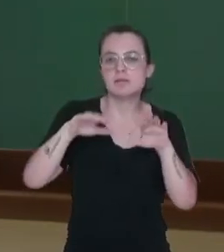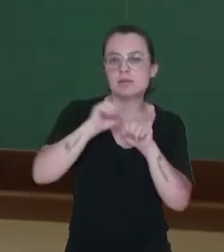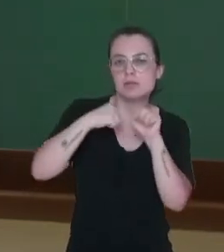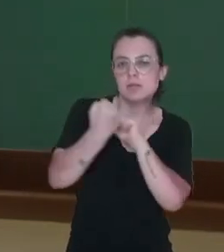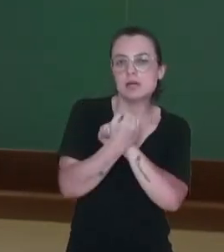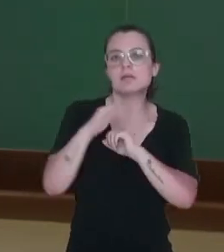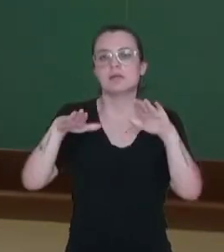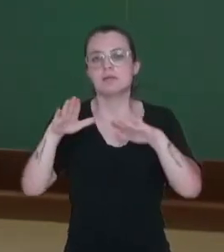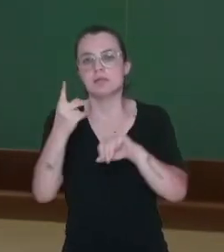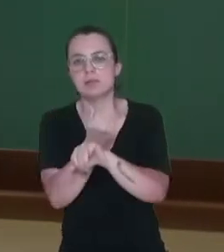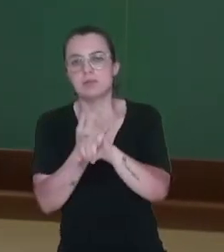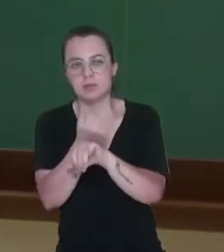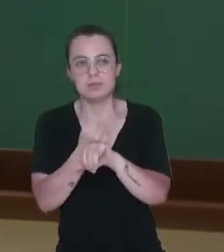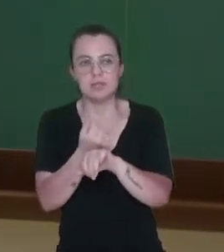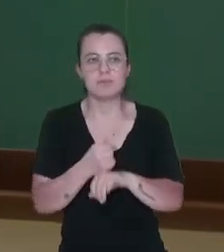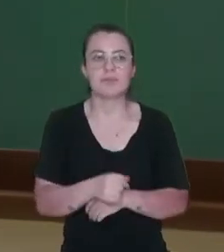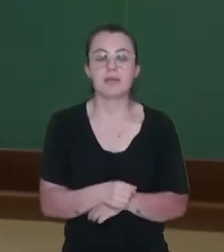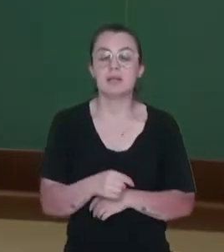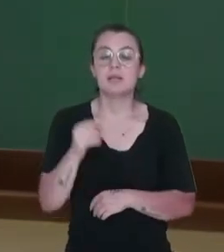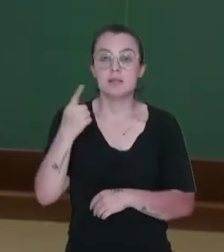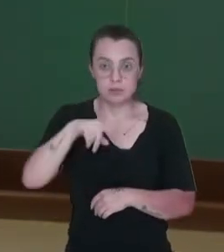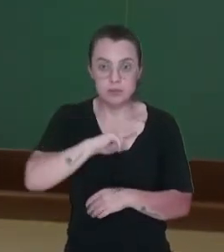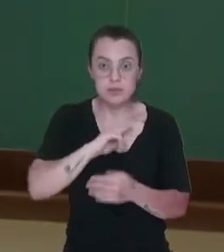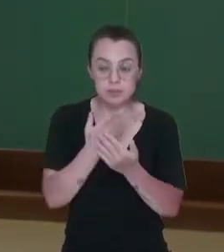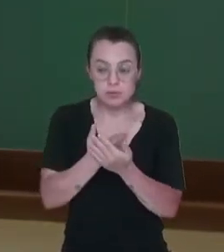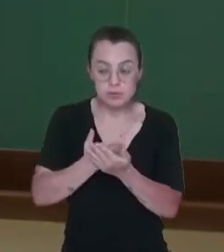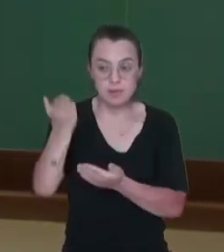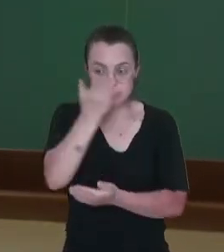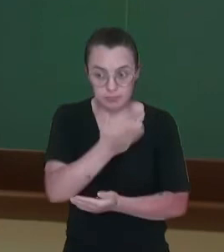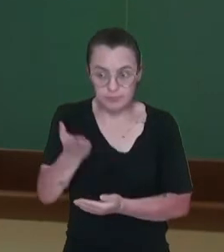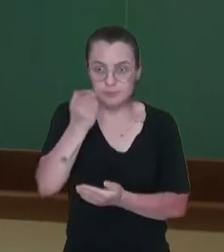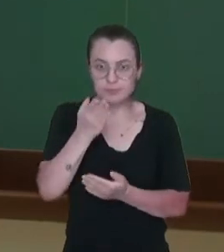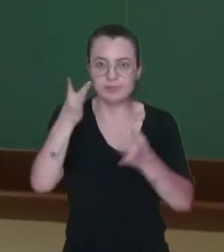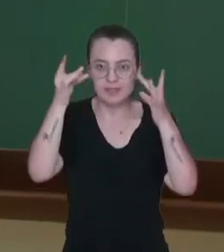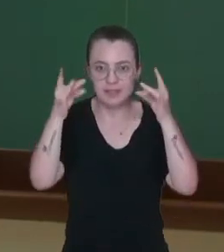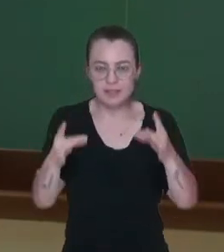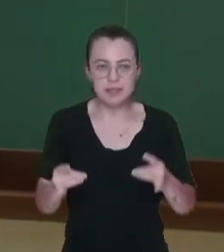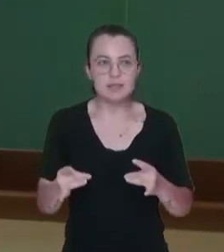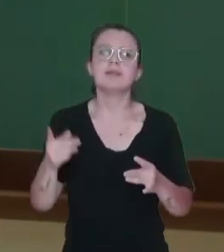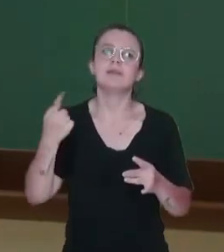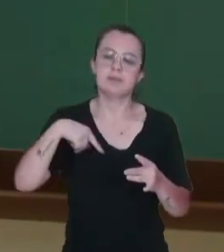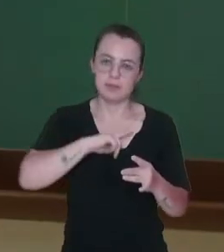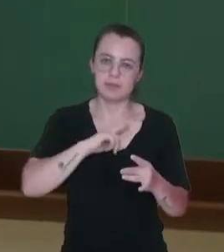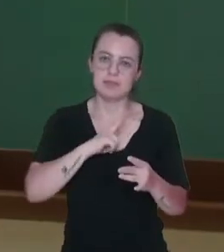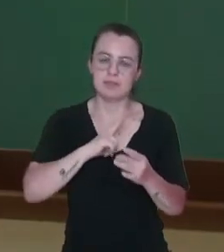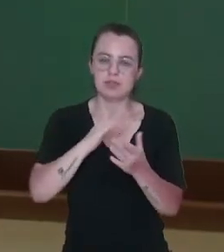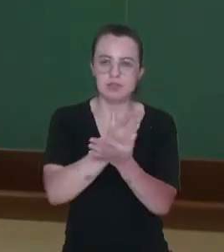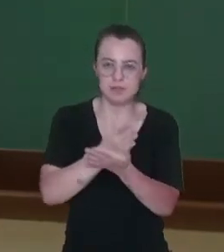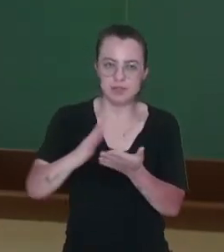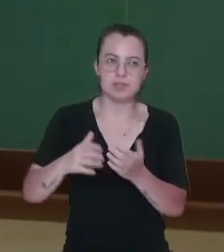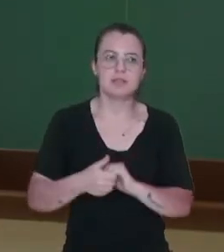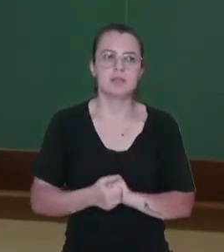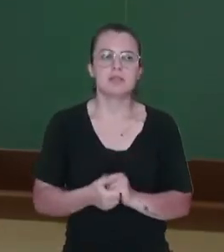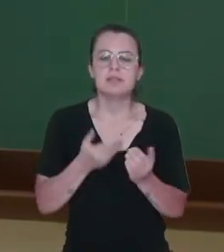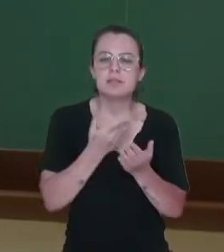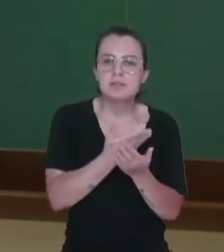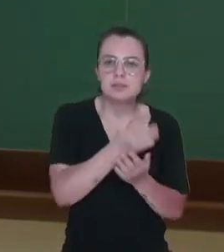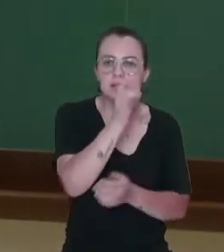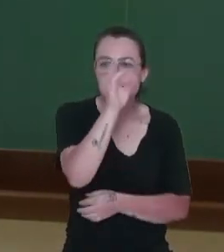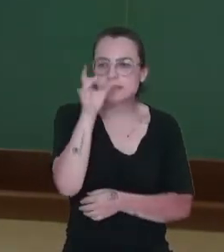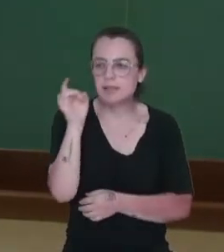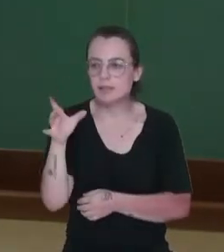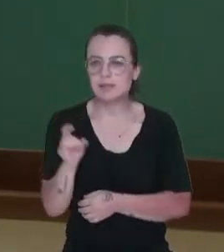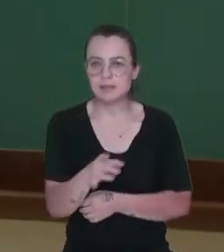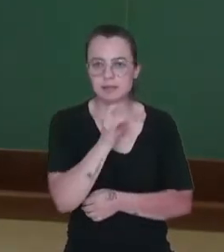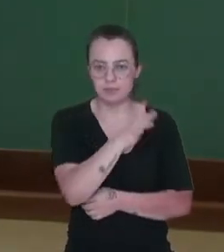sejam econômicas. Então, para a gente estudar de formas mais detalhadas, a gente divide em partes e estuda cada uma dessas